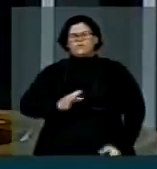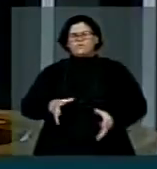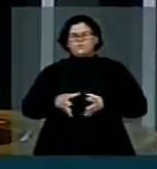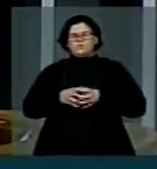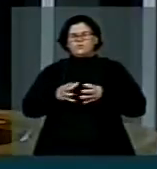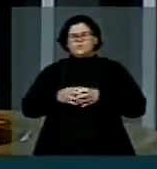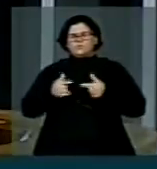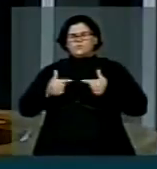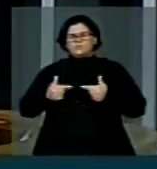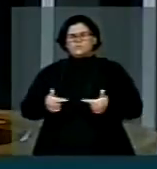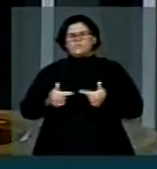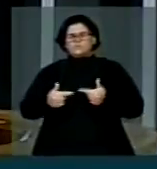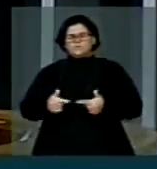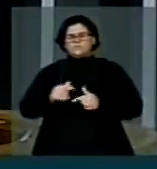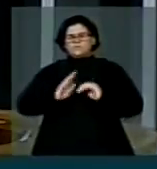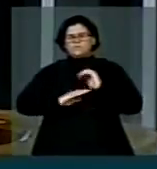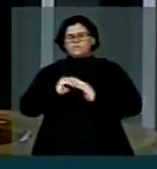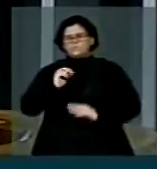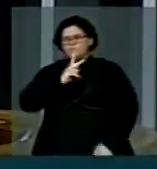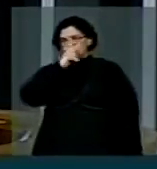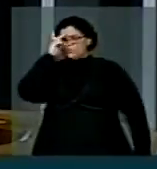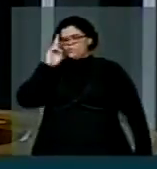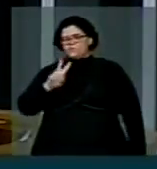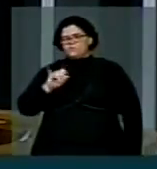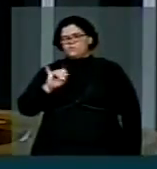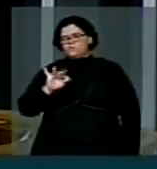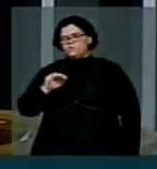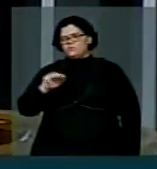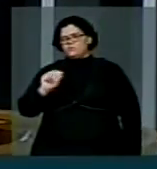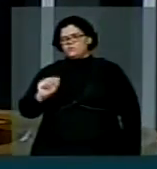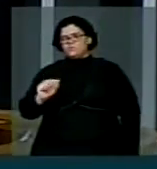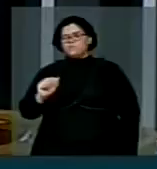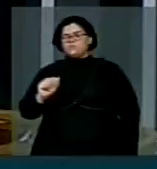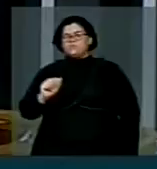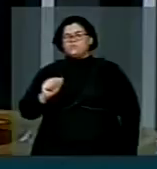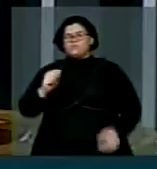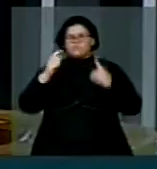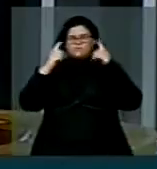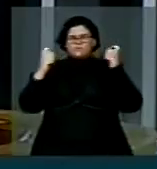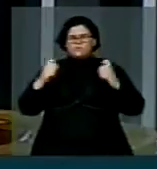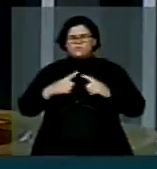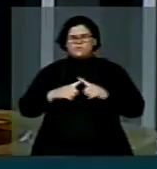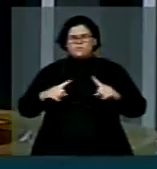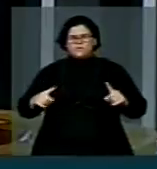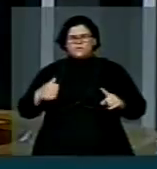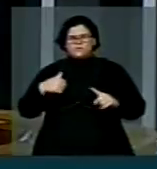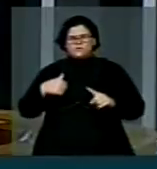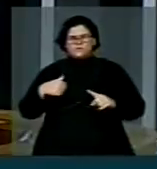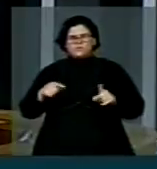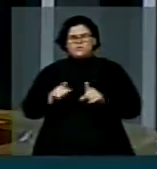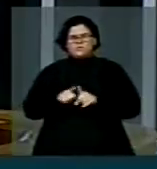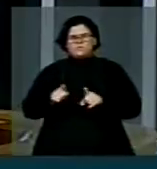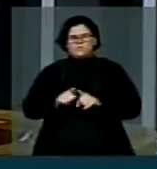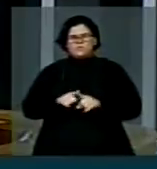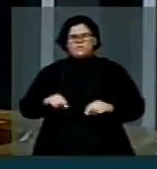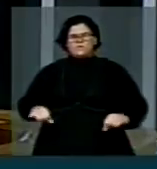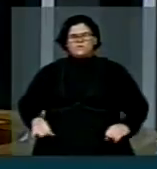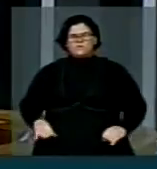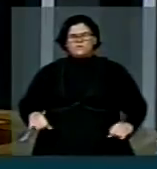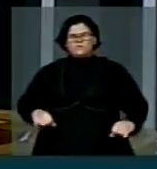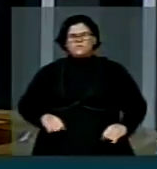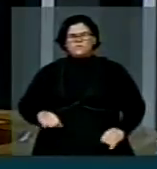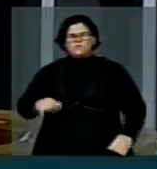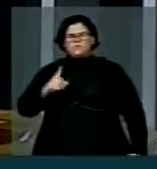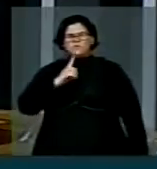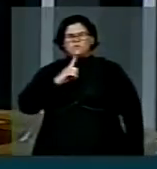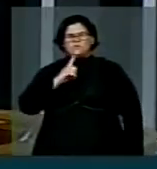violência, mas quero que isso, mais que isso, sou também uma vítima de violência. Tive meu querido